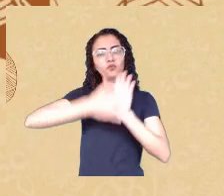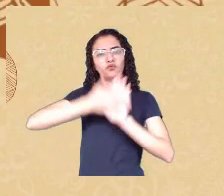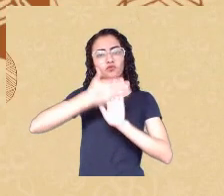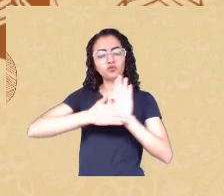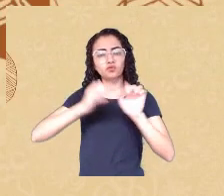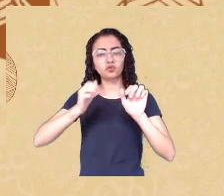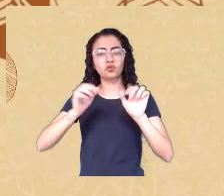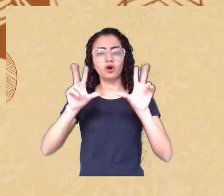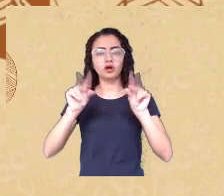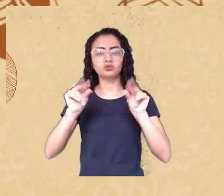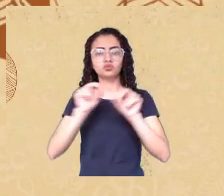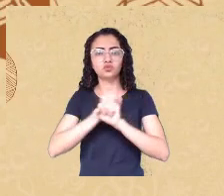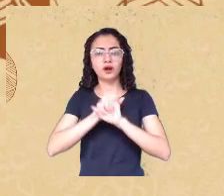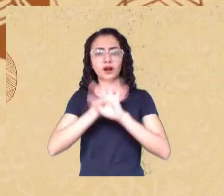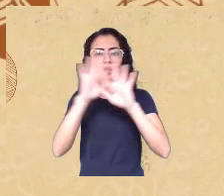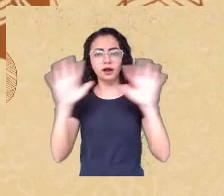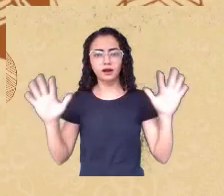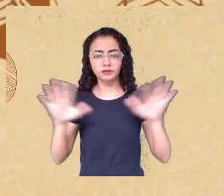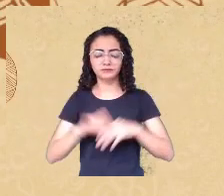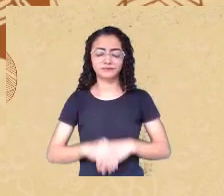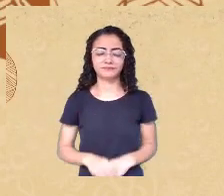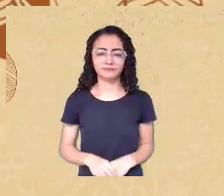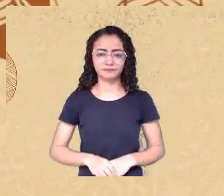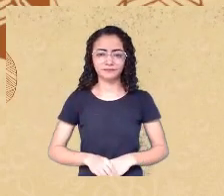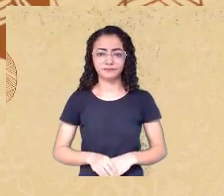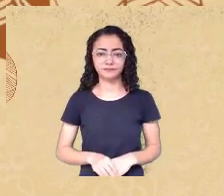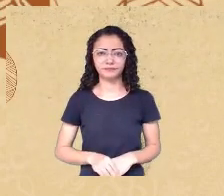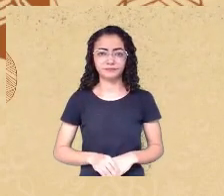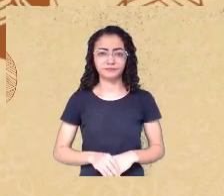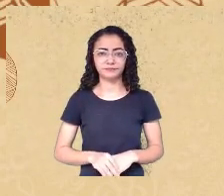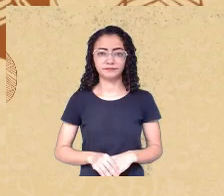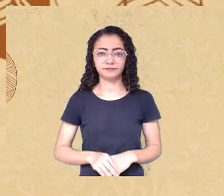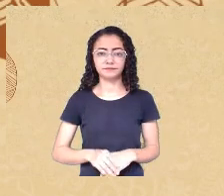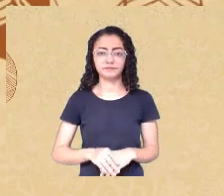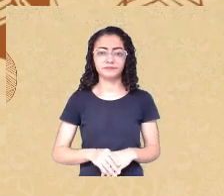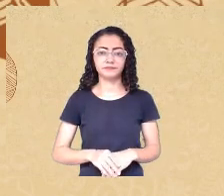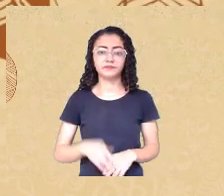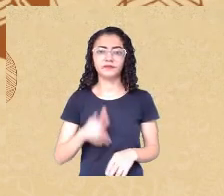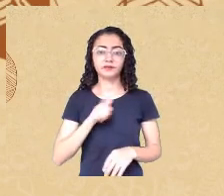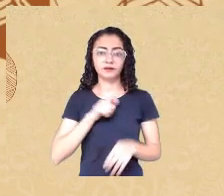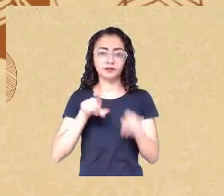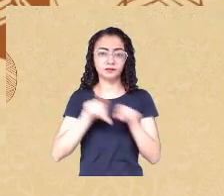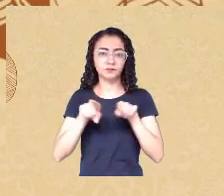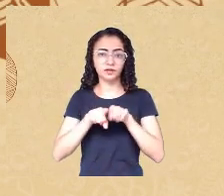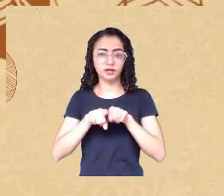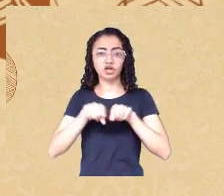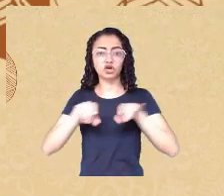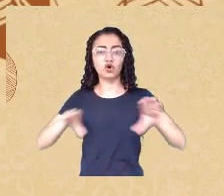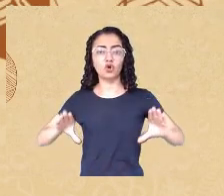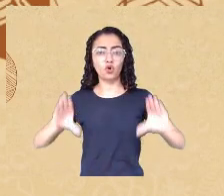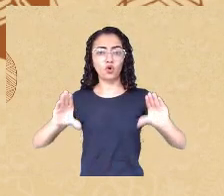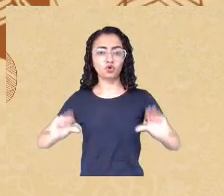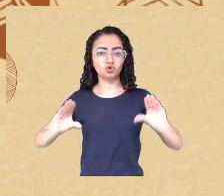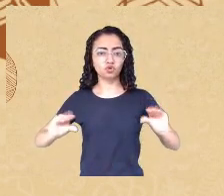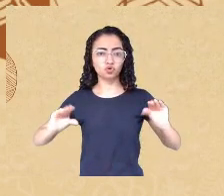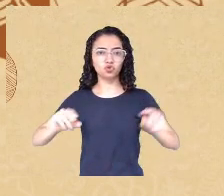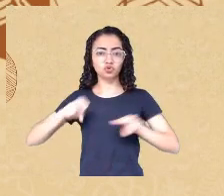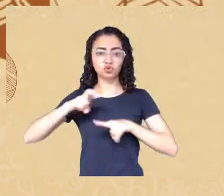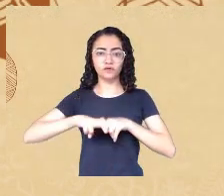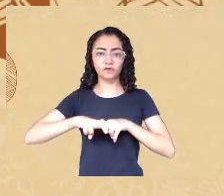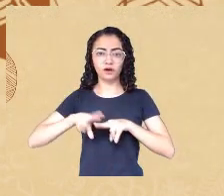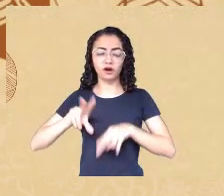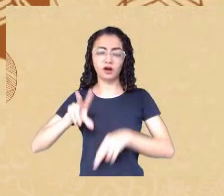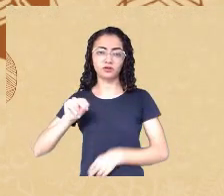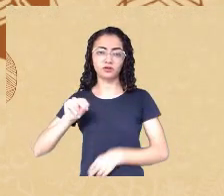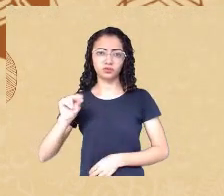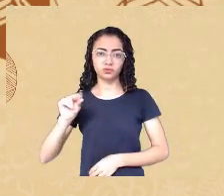pano é em marrom. Tem meu sofá azul, isso do meu lado direito. No meu lado